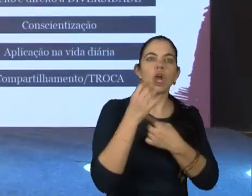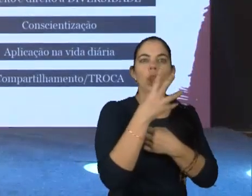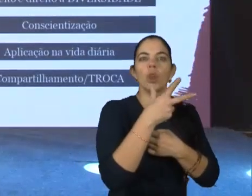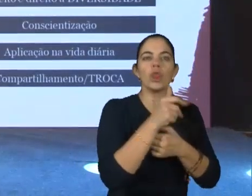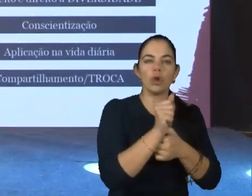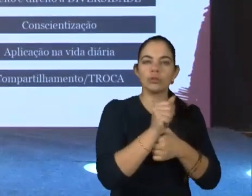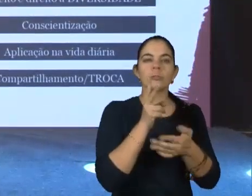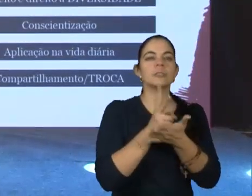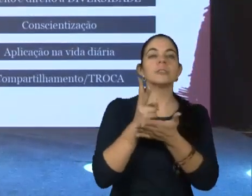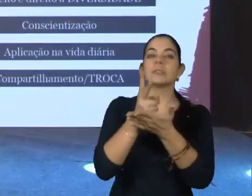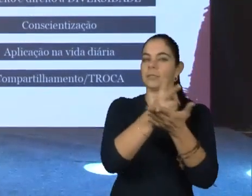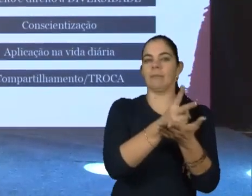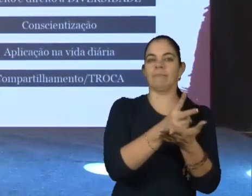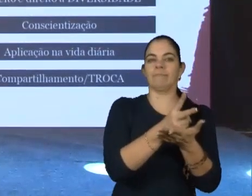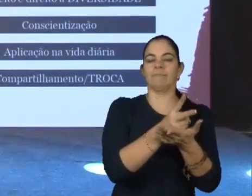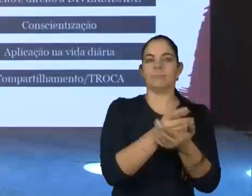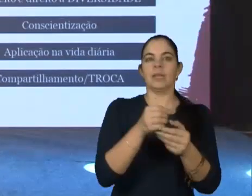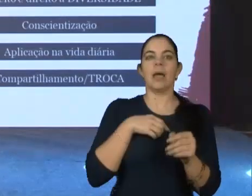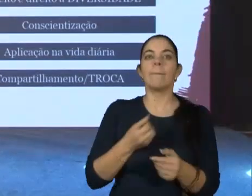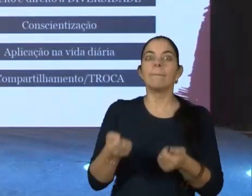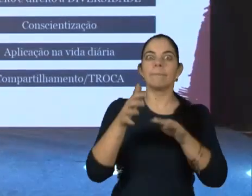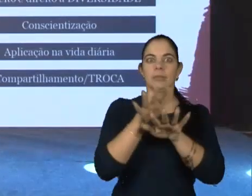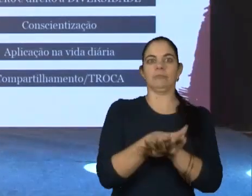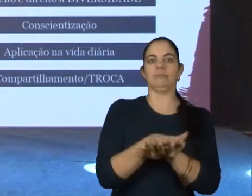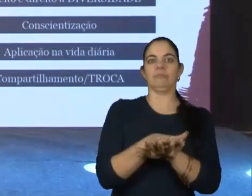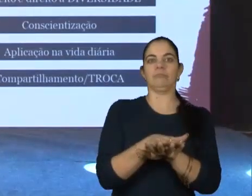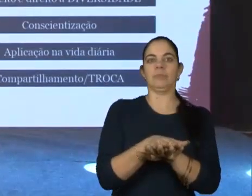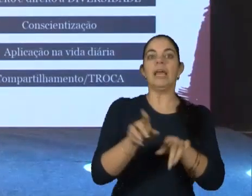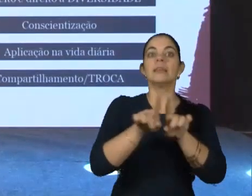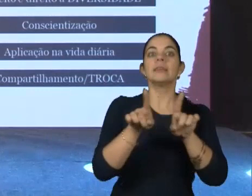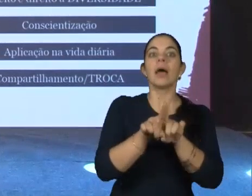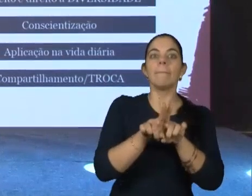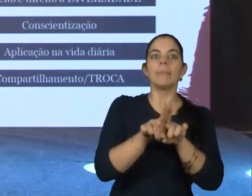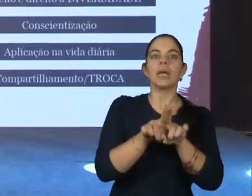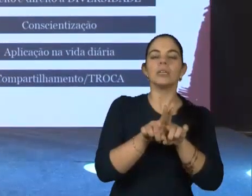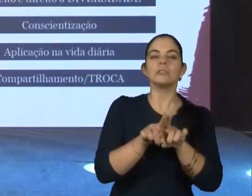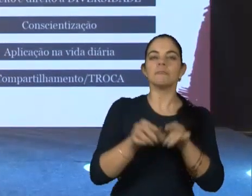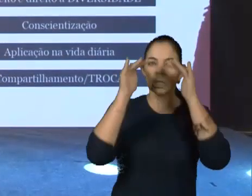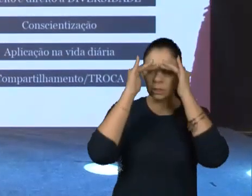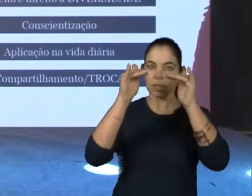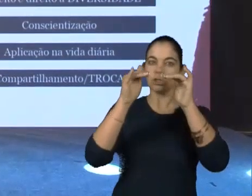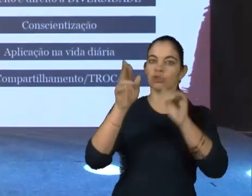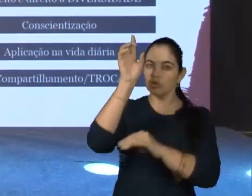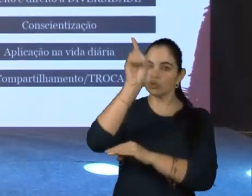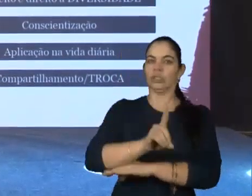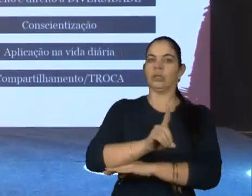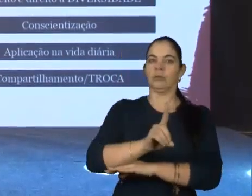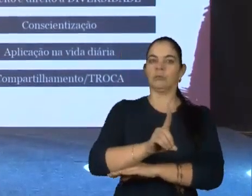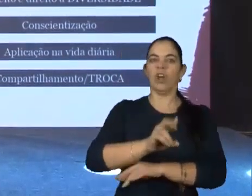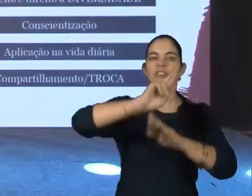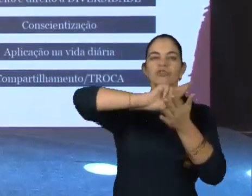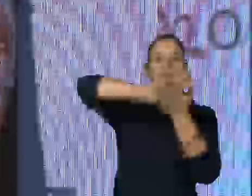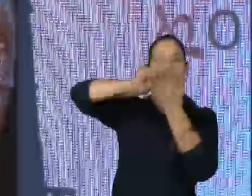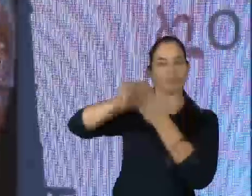corresponsáveis pela inclusão. E respeito e direito à diversidade. Saber que a diversidade